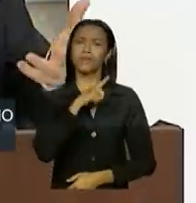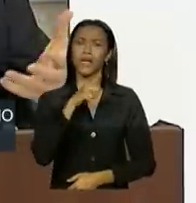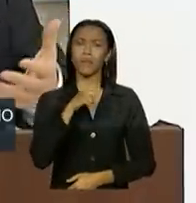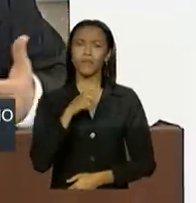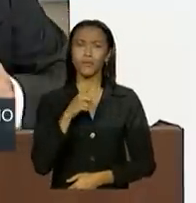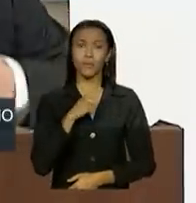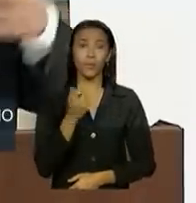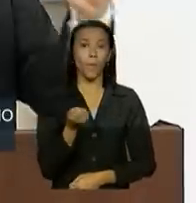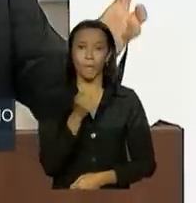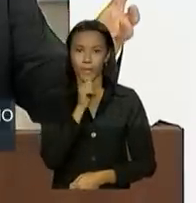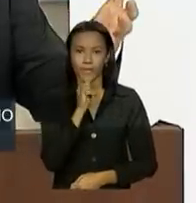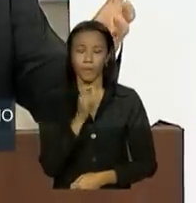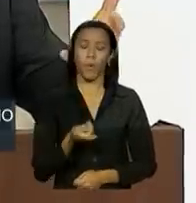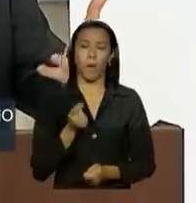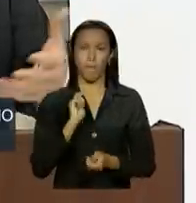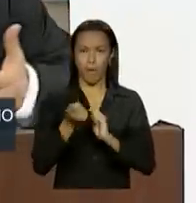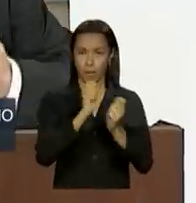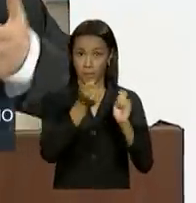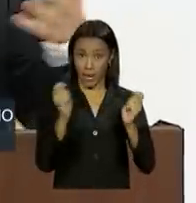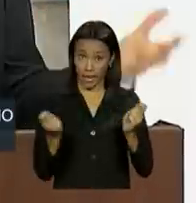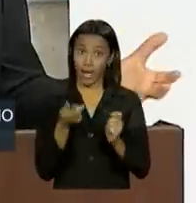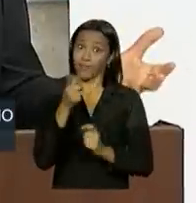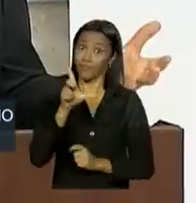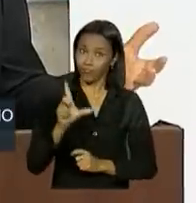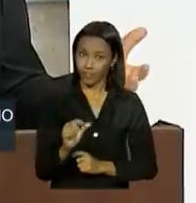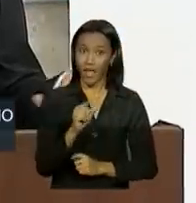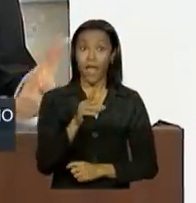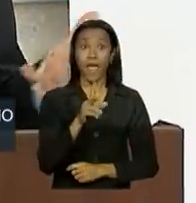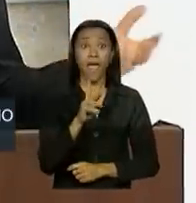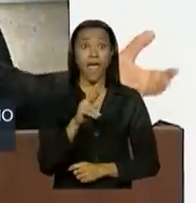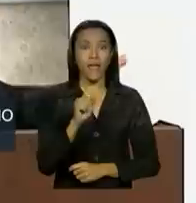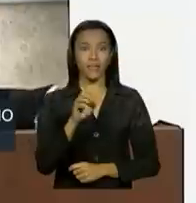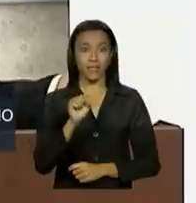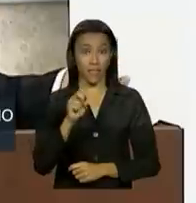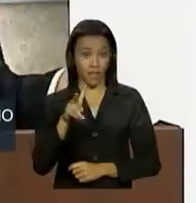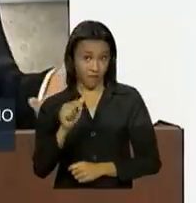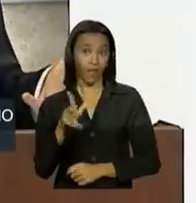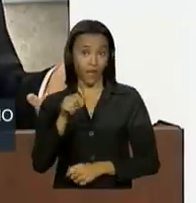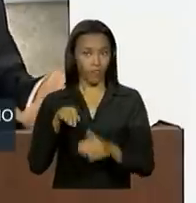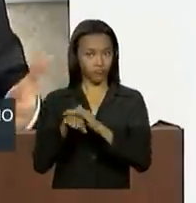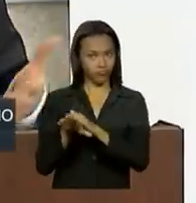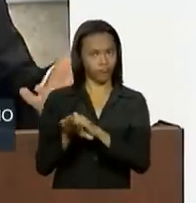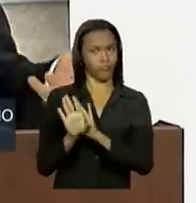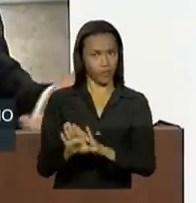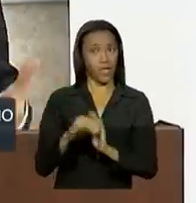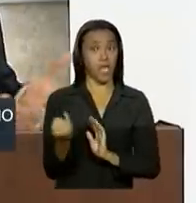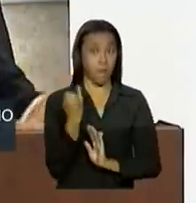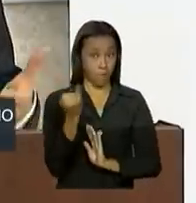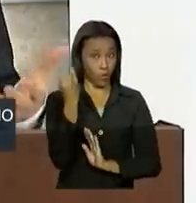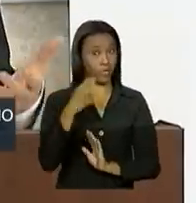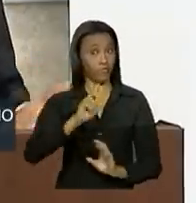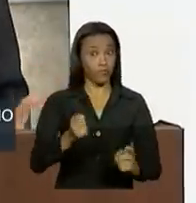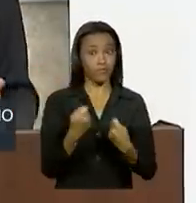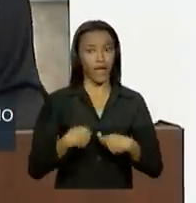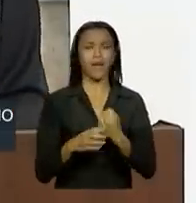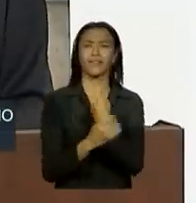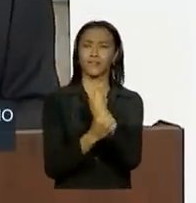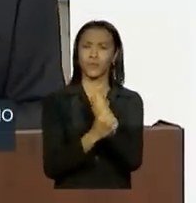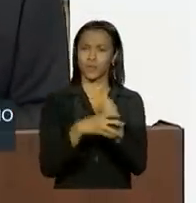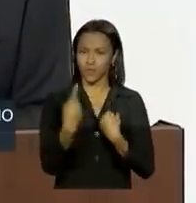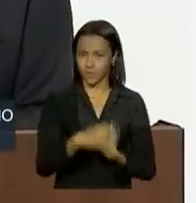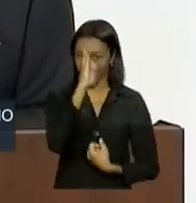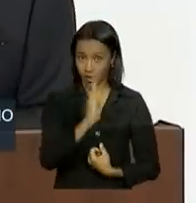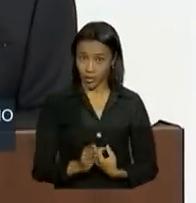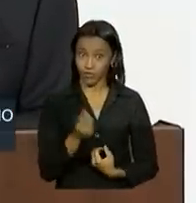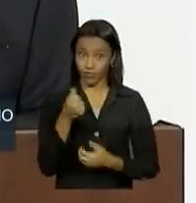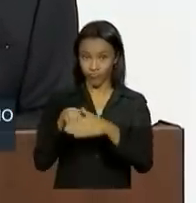benefício de pagar menos pelas nossas reservas, que são importantes, para dar segurança ao país,